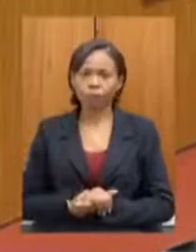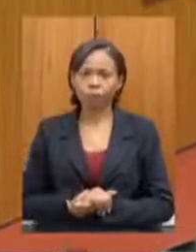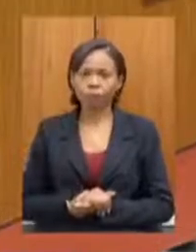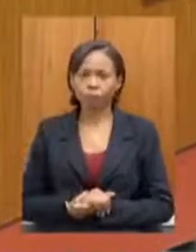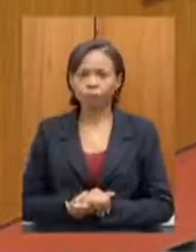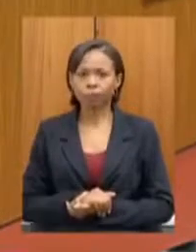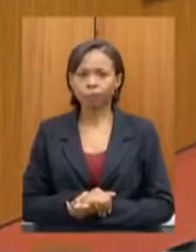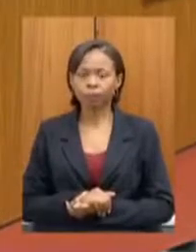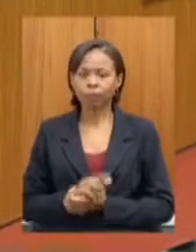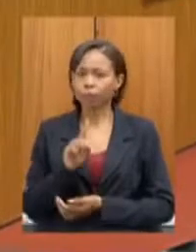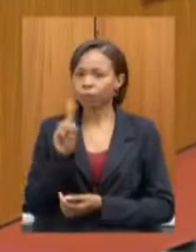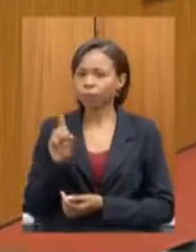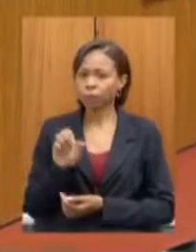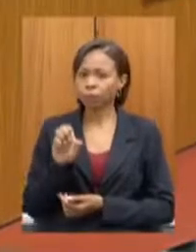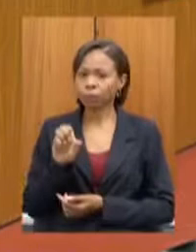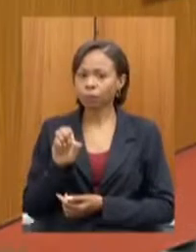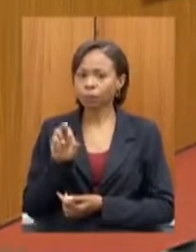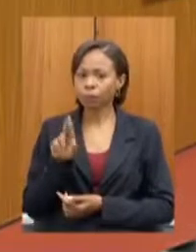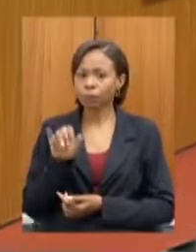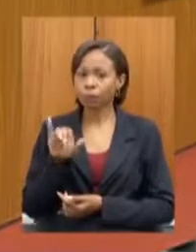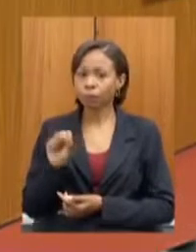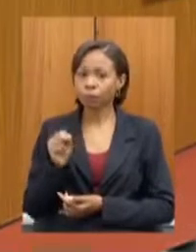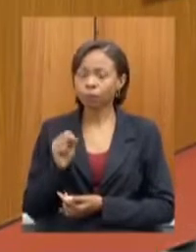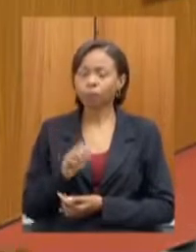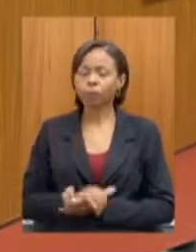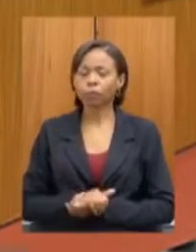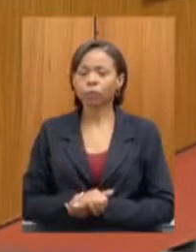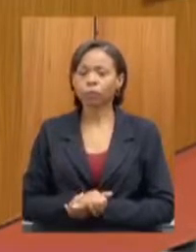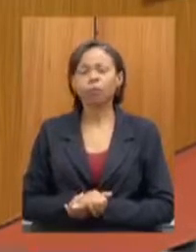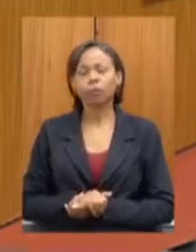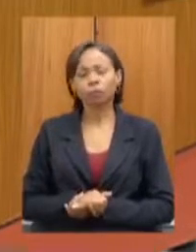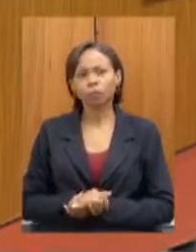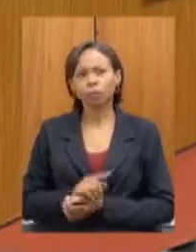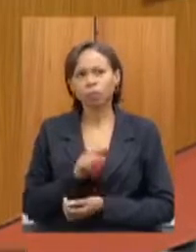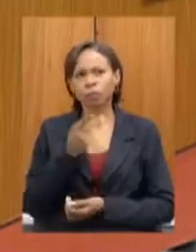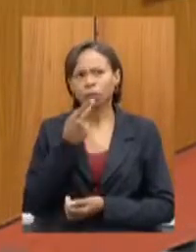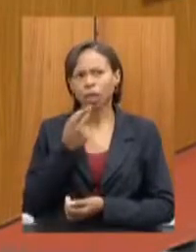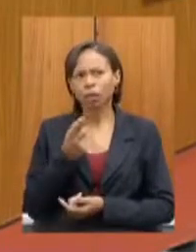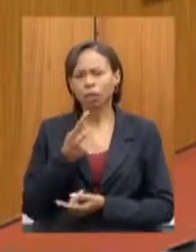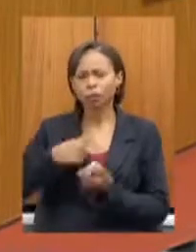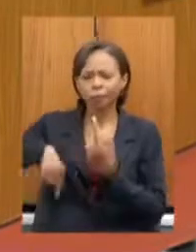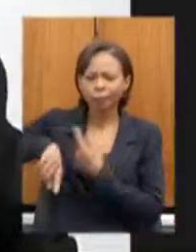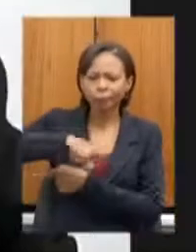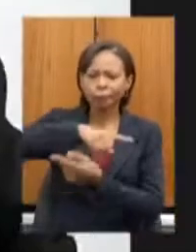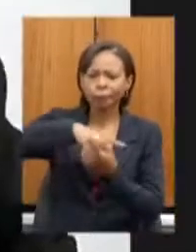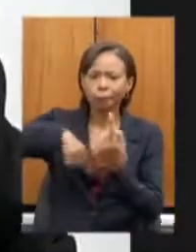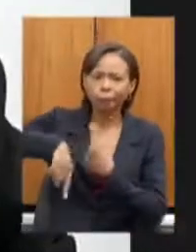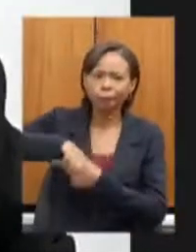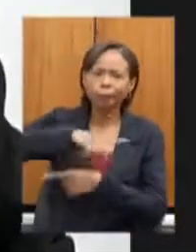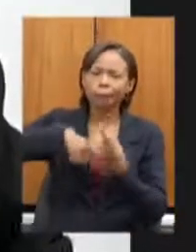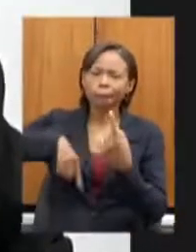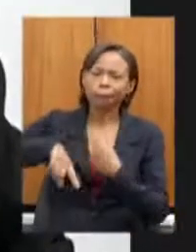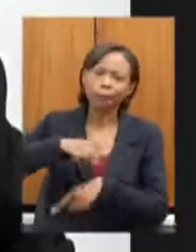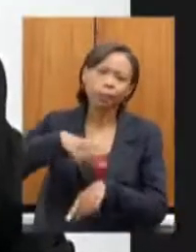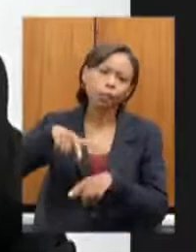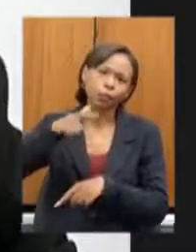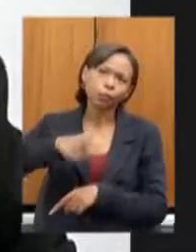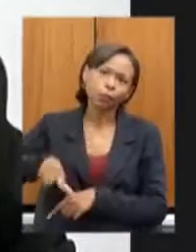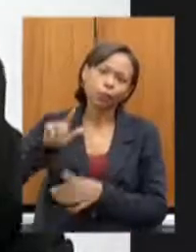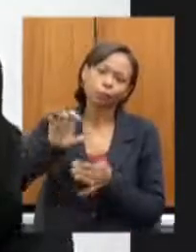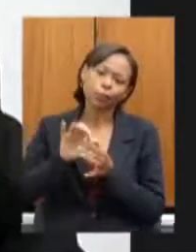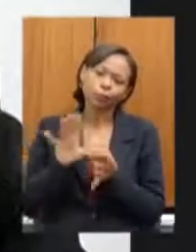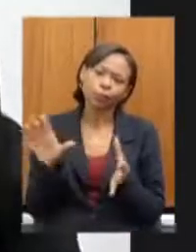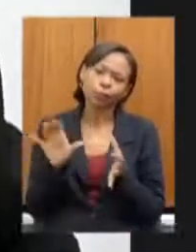deputado Zé Reis secretário quando o senhor fala do ciclo virtuoso das concessões não era hora do estado